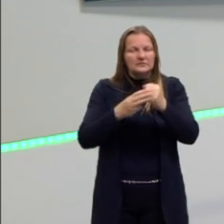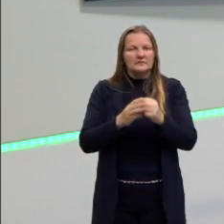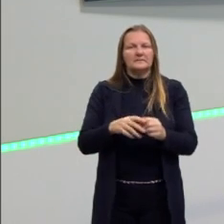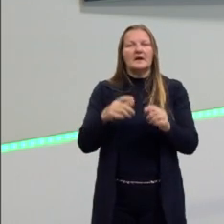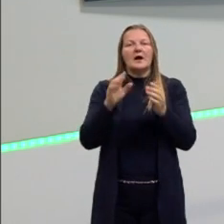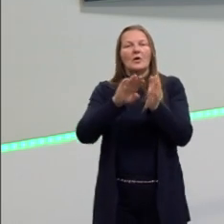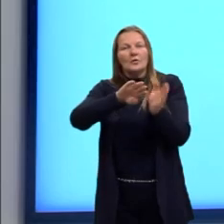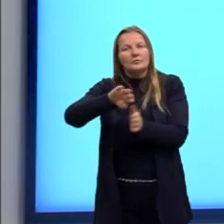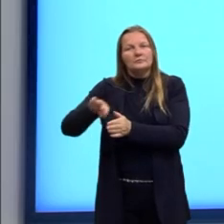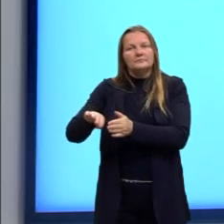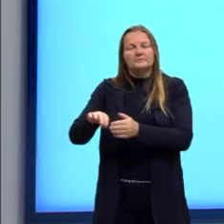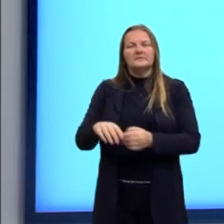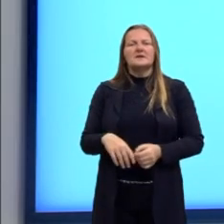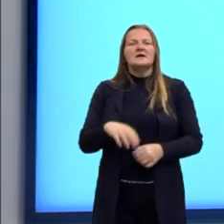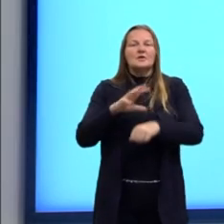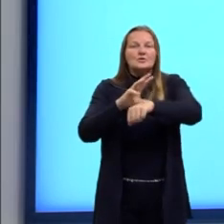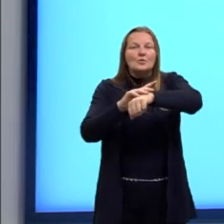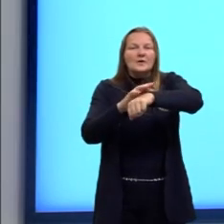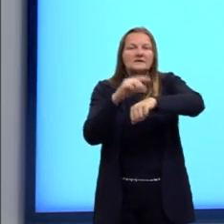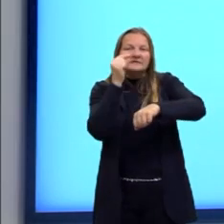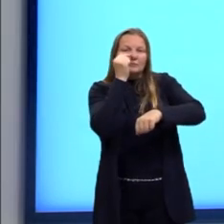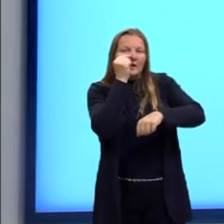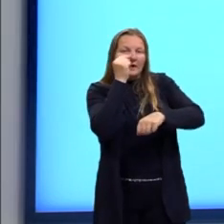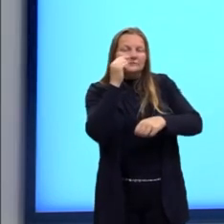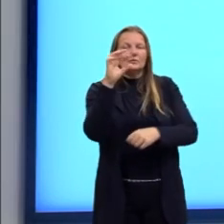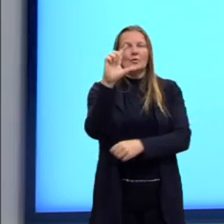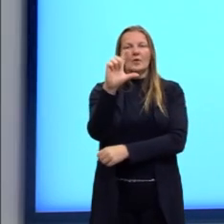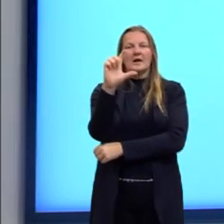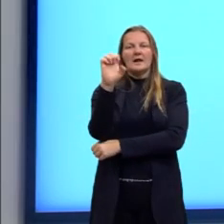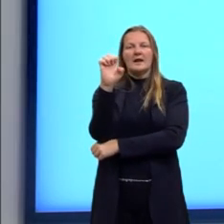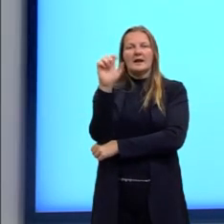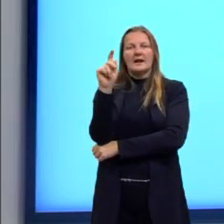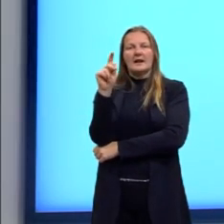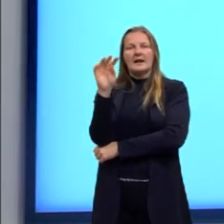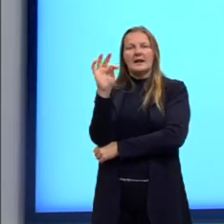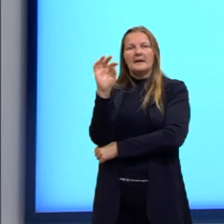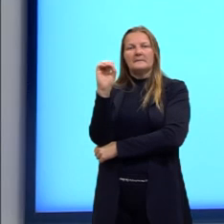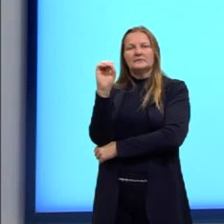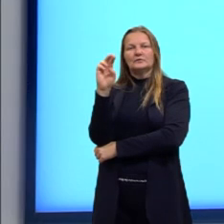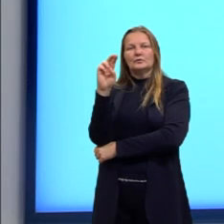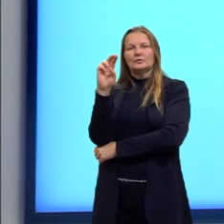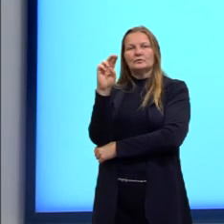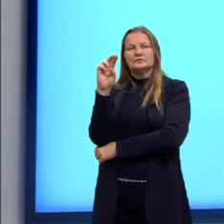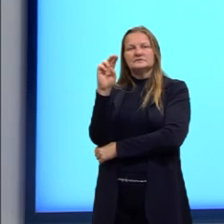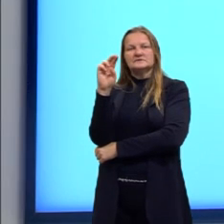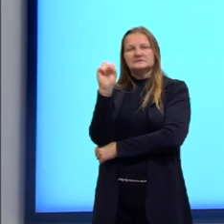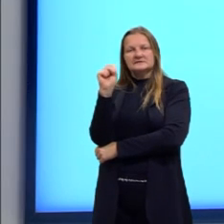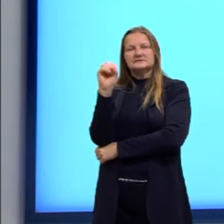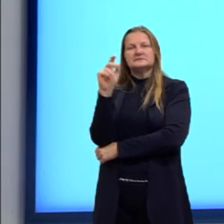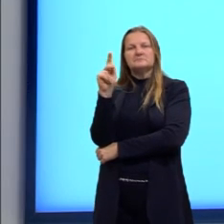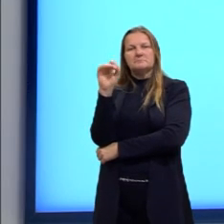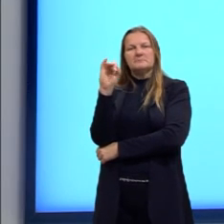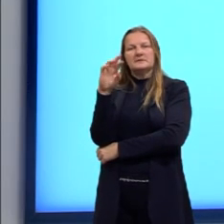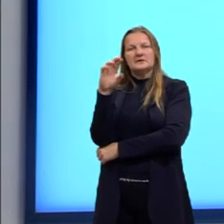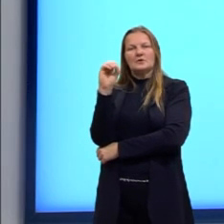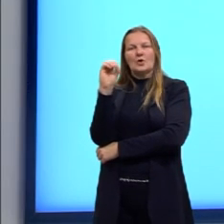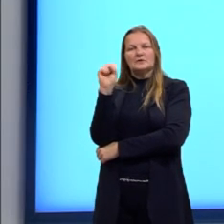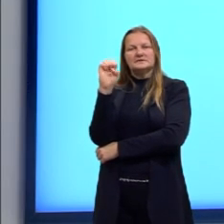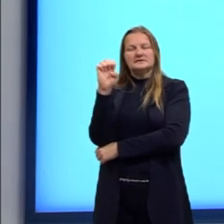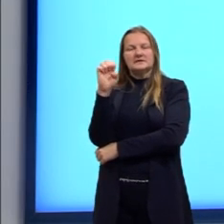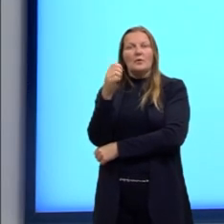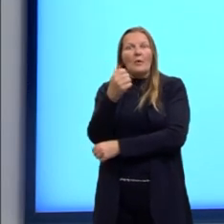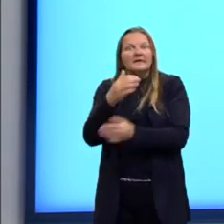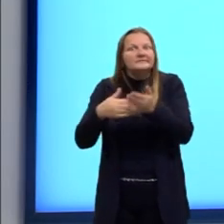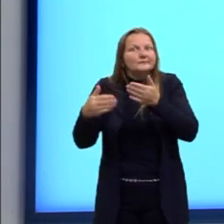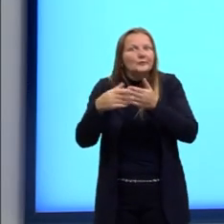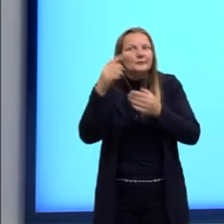Leptospirose. Bom, muita, muita gente, né? A culpa é os ratos, né? Os roedores da leptospirose.